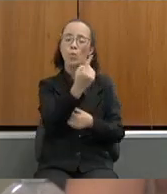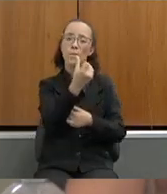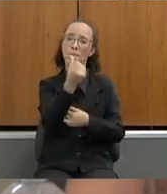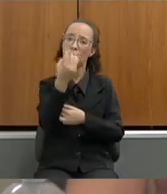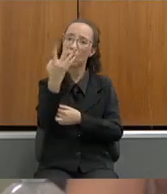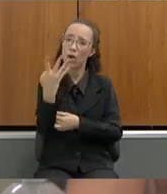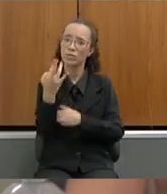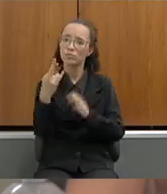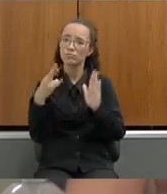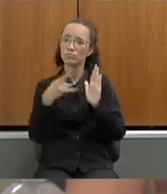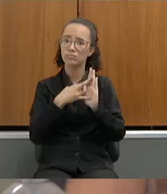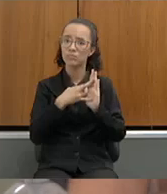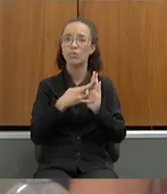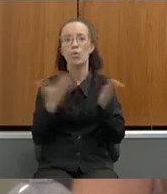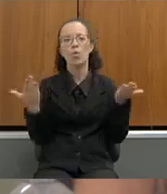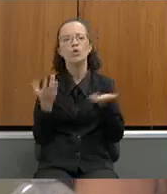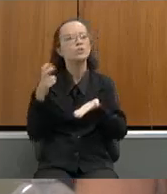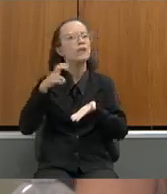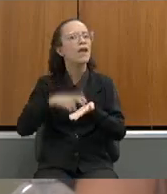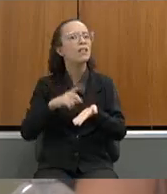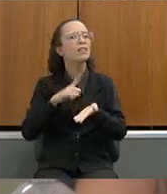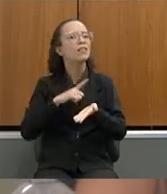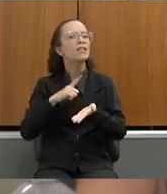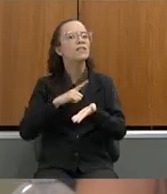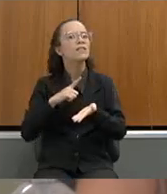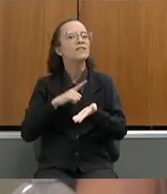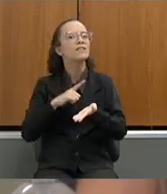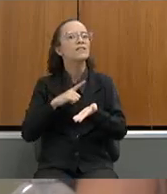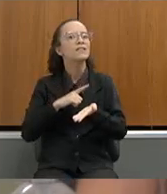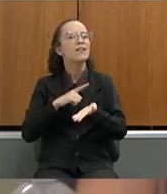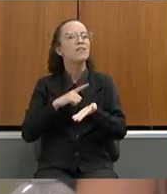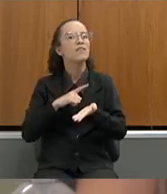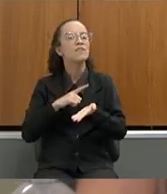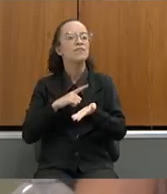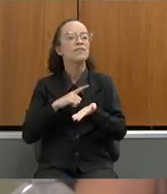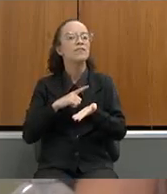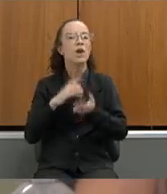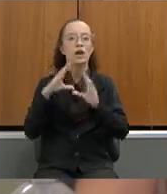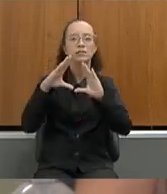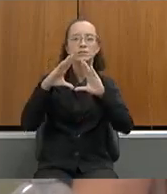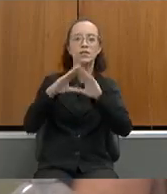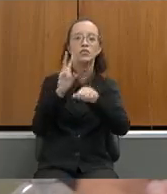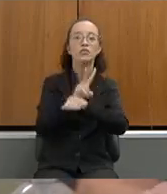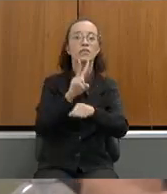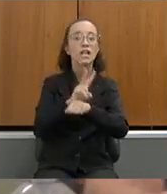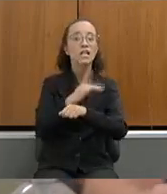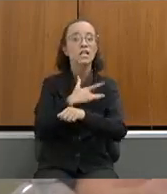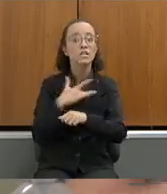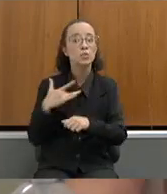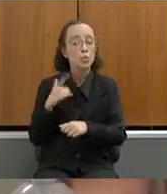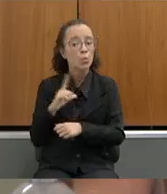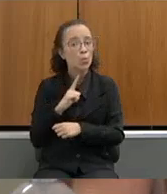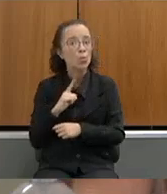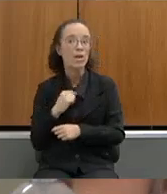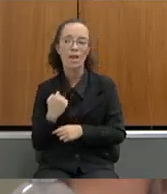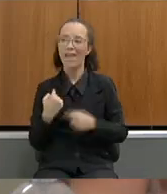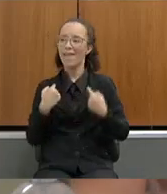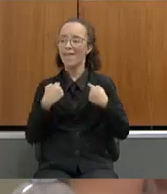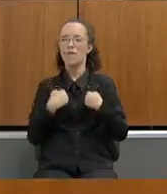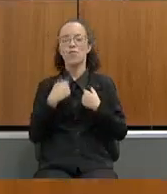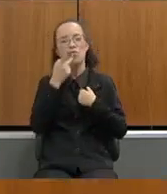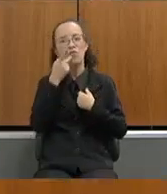regimento interno hoje de manhã teve uma assembleia fiscaliza da saúde assembleia fiscaliza da saúde eu inclusive